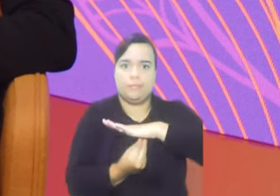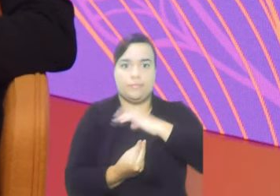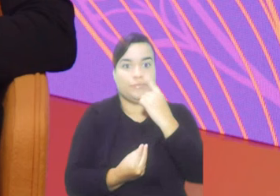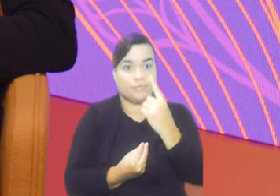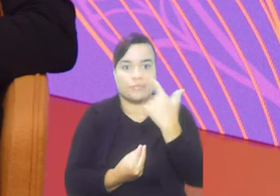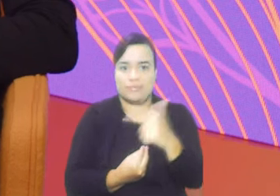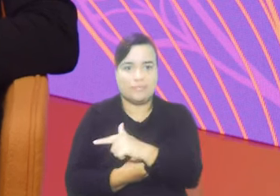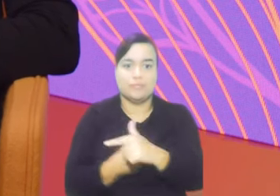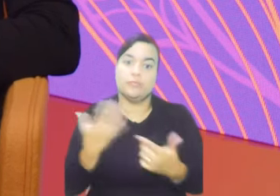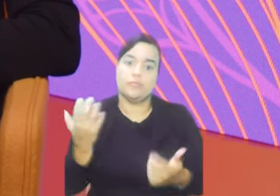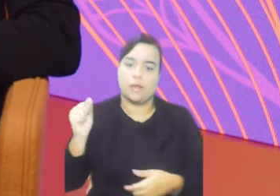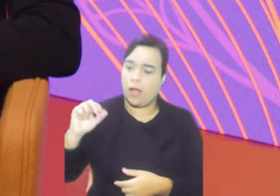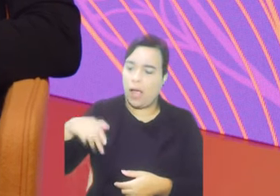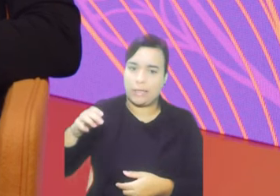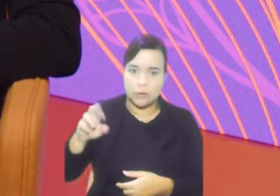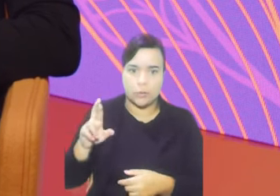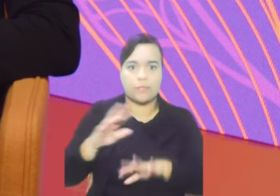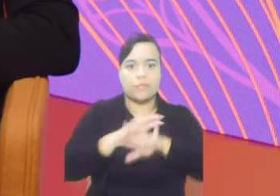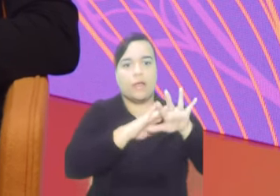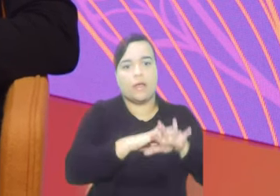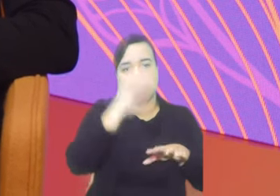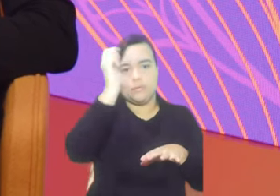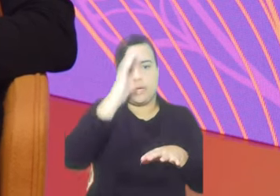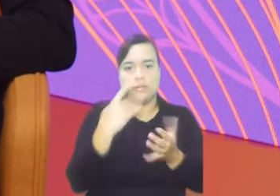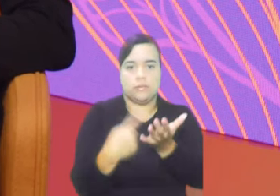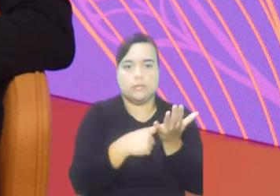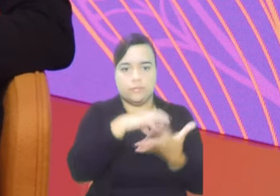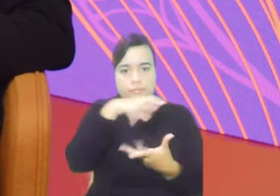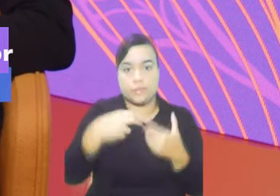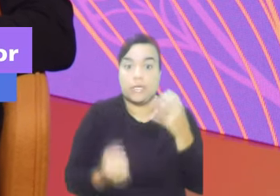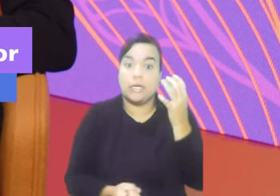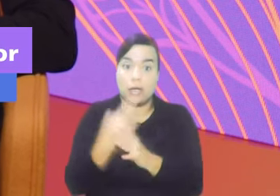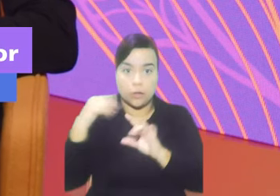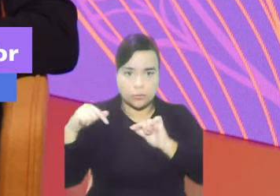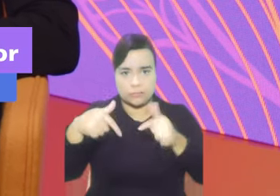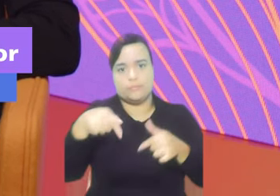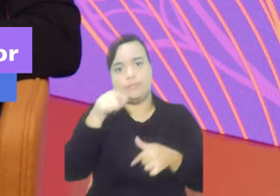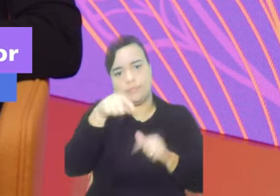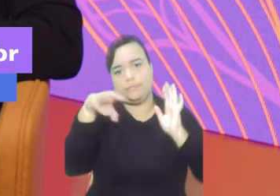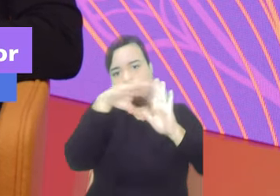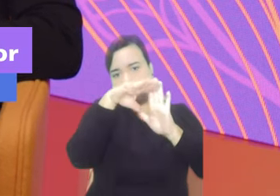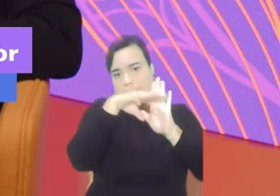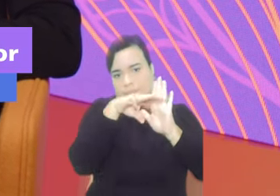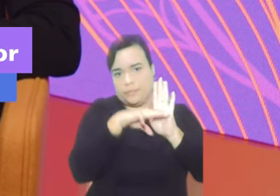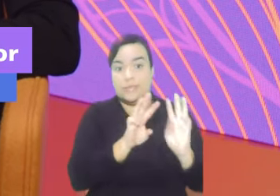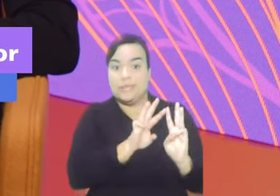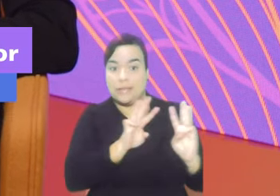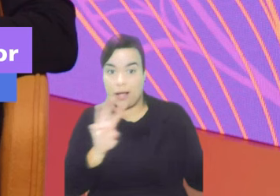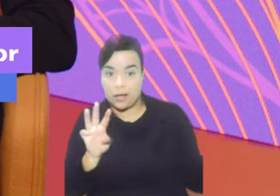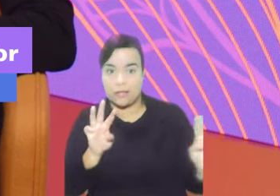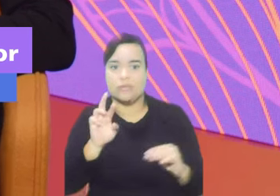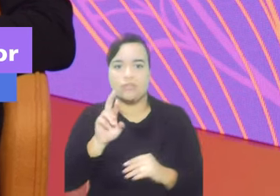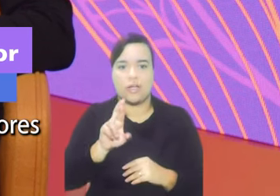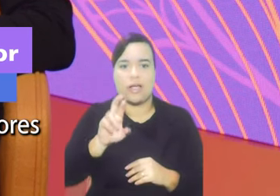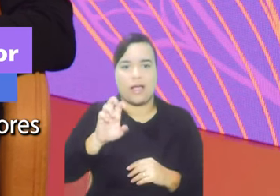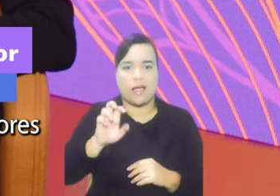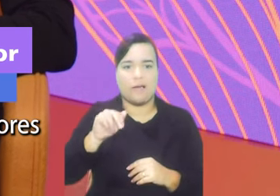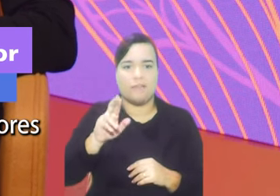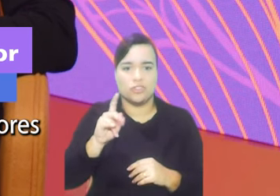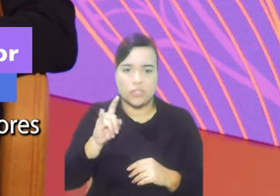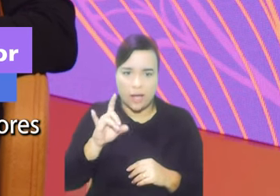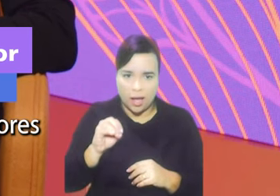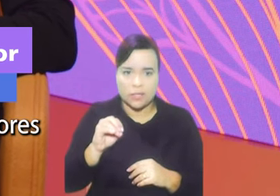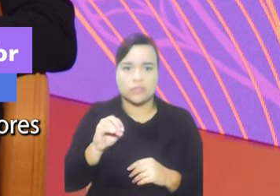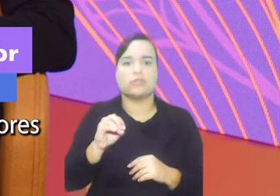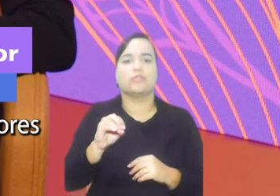Pacto Global criaram essa iniciativa. Hoje tem o site, né, refugiadosempreendedores.com.br e ali você